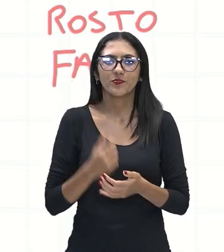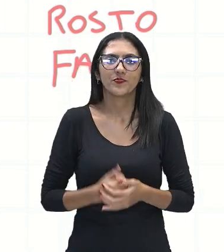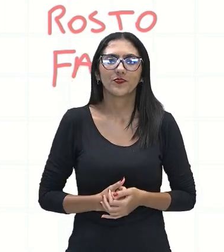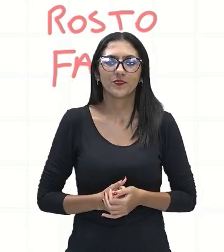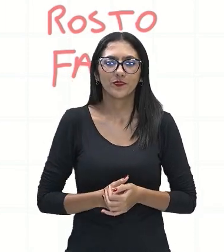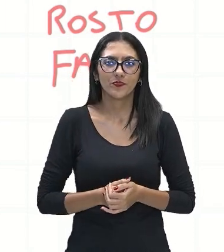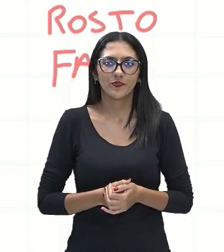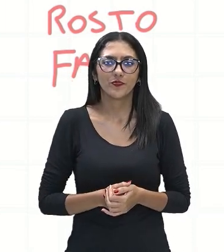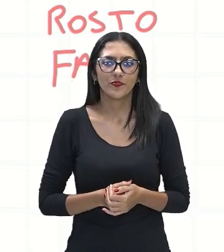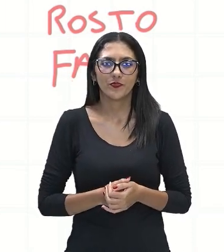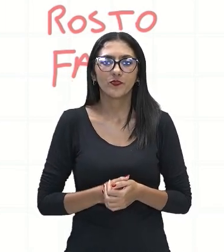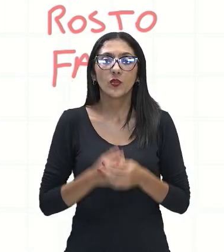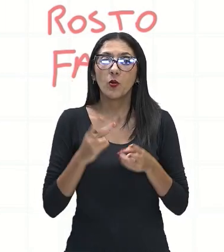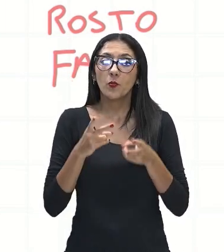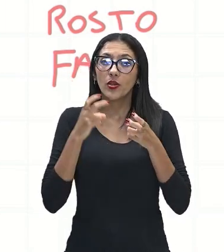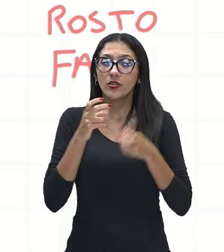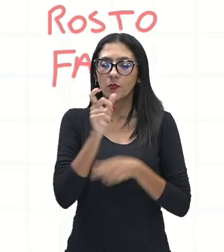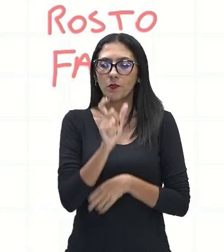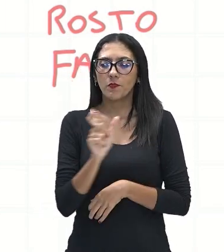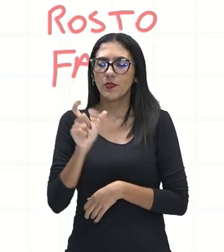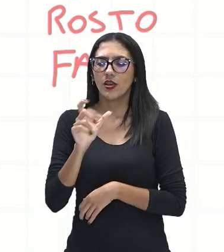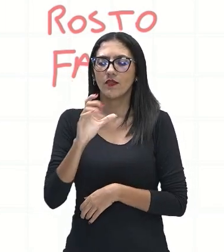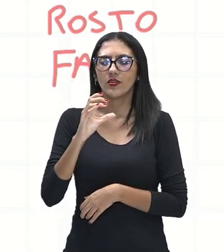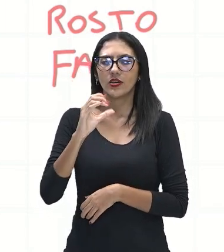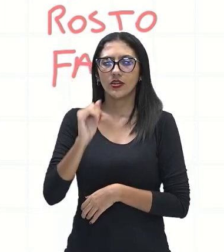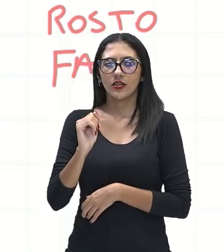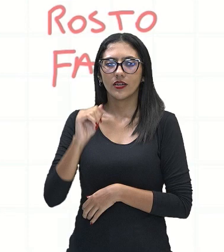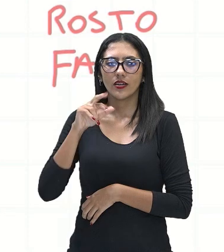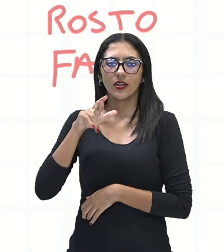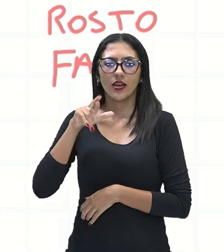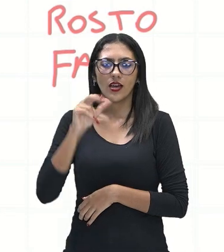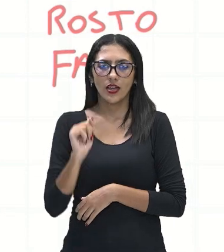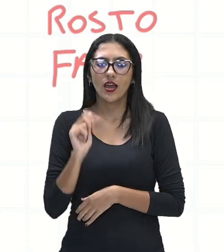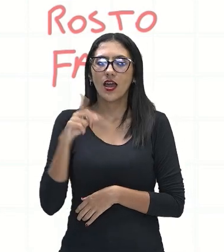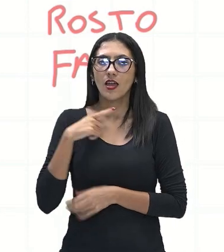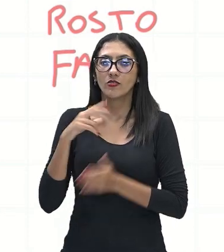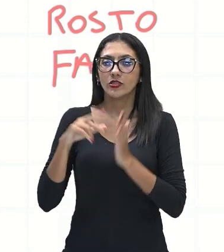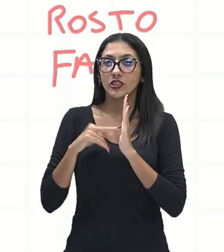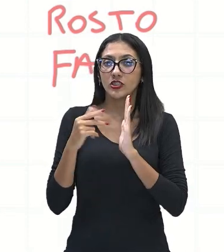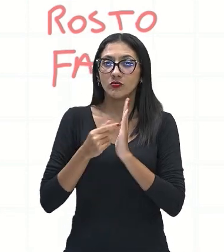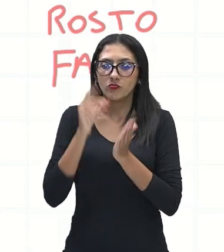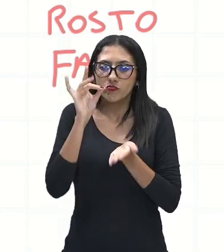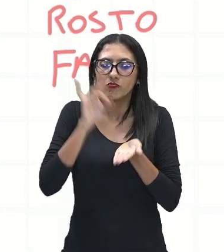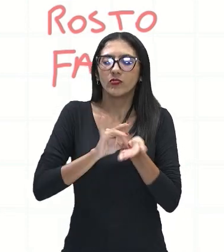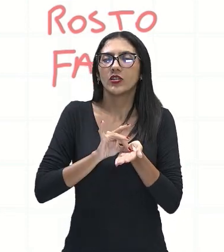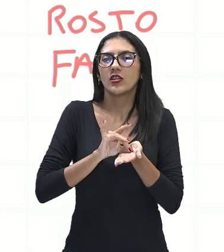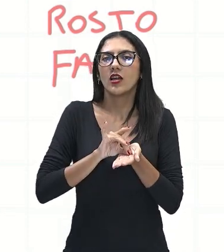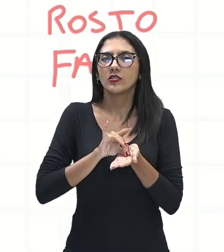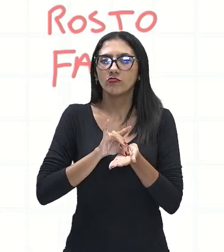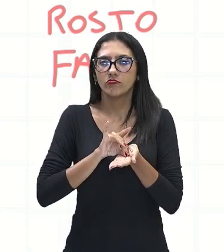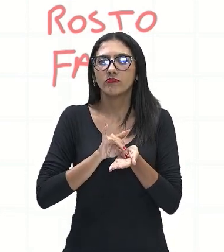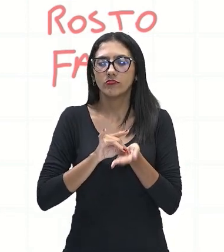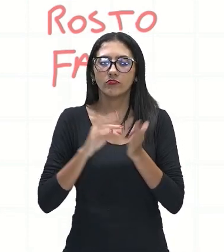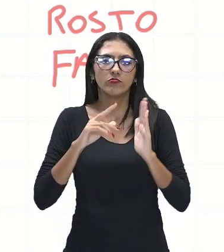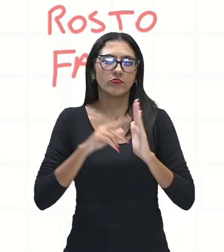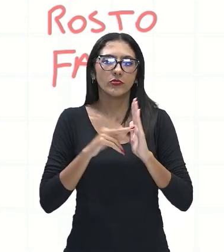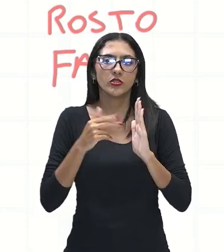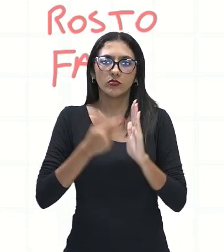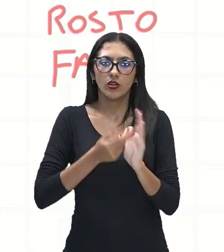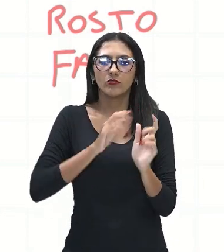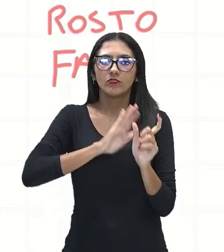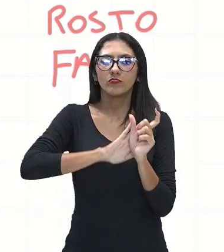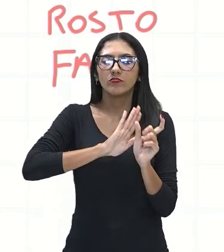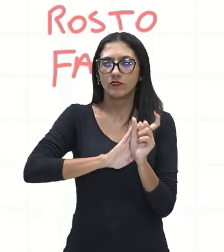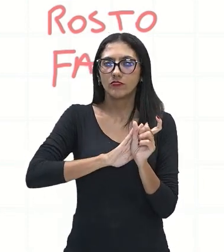Então, observe que a palavra cara está no sentido real, sentido literal, né? Do que significa,